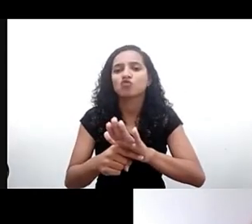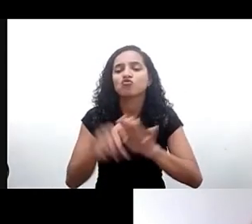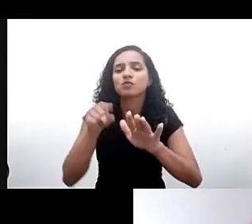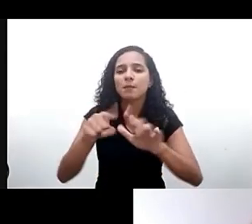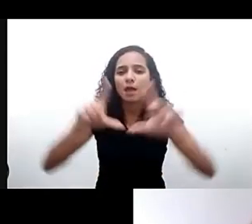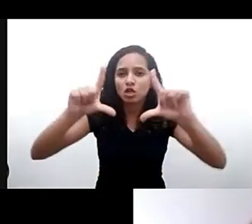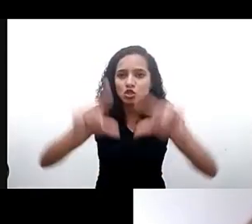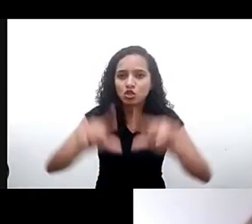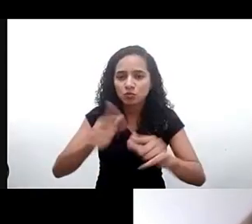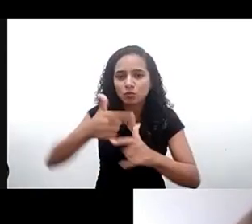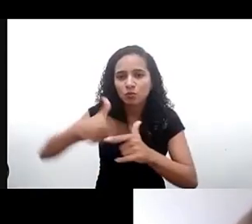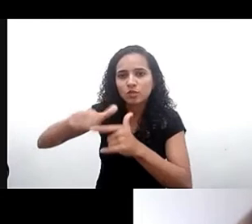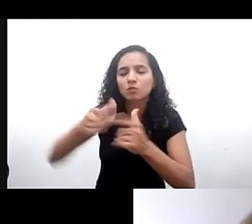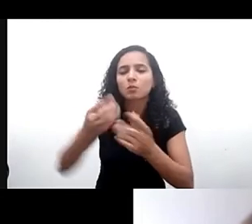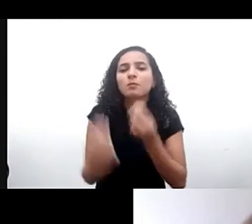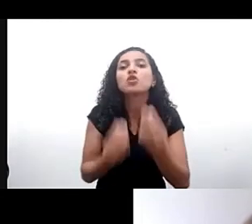no sul global